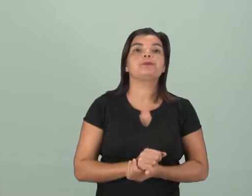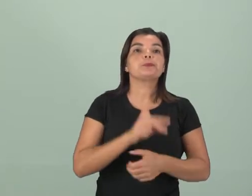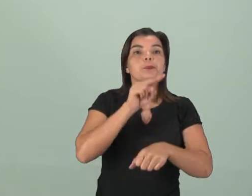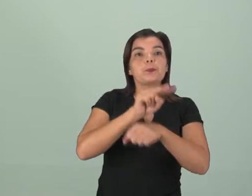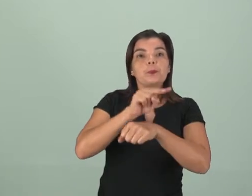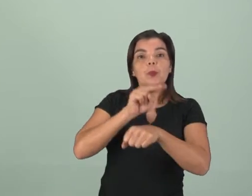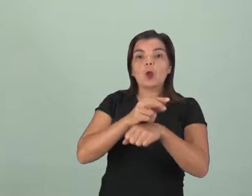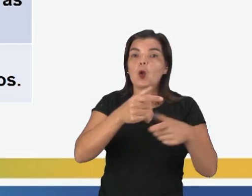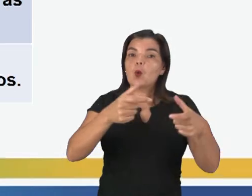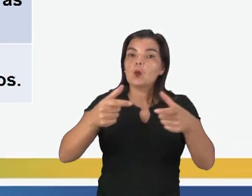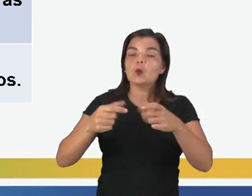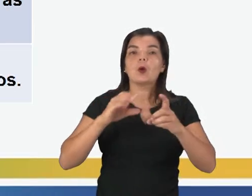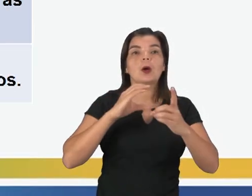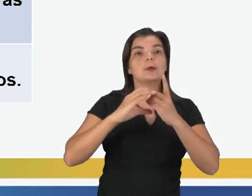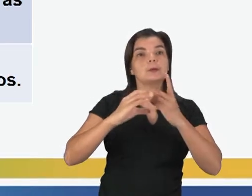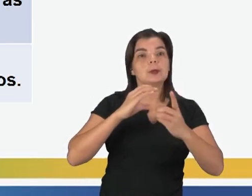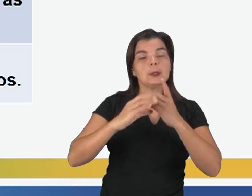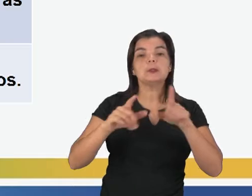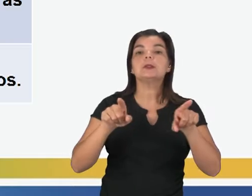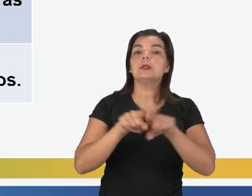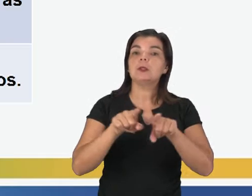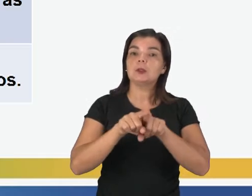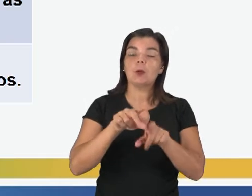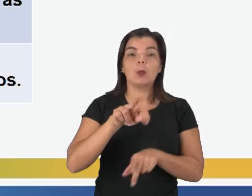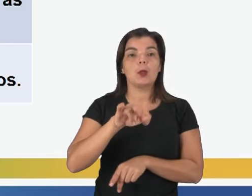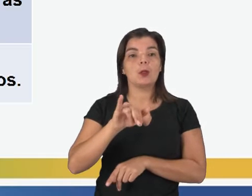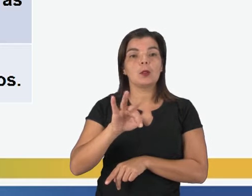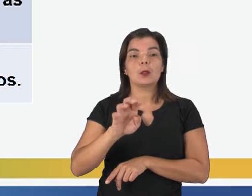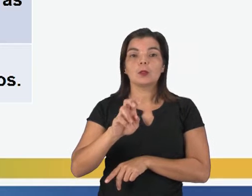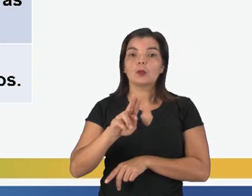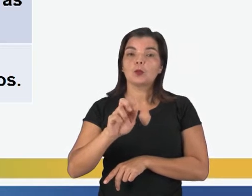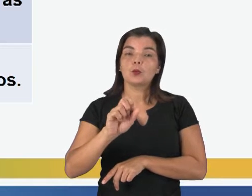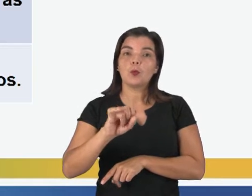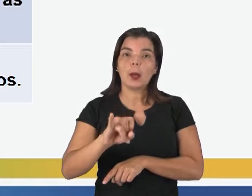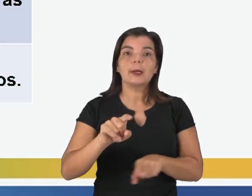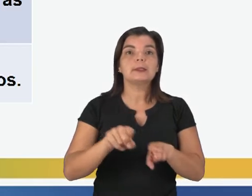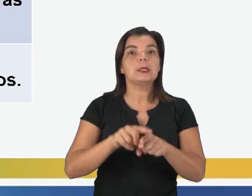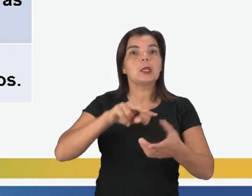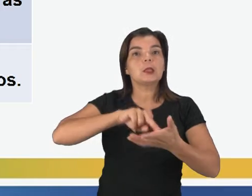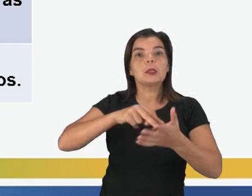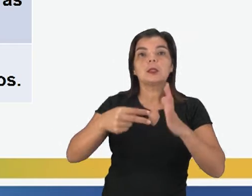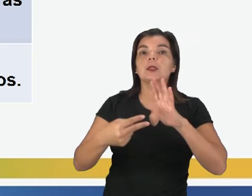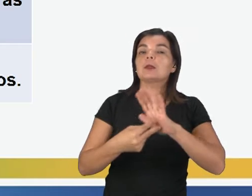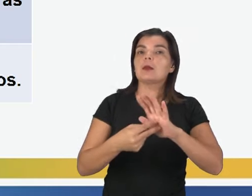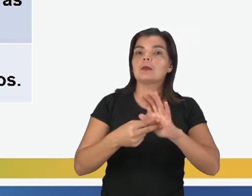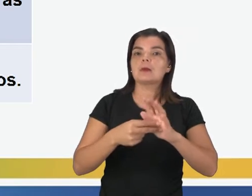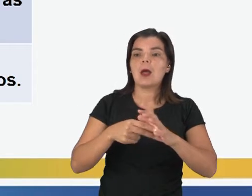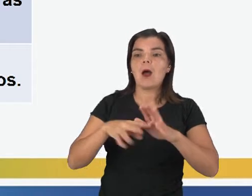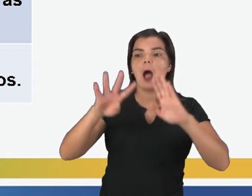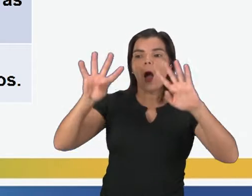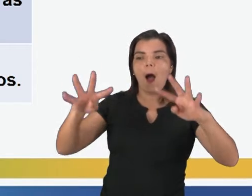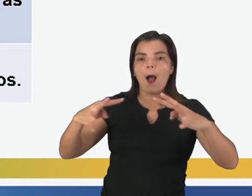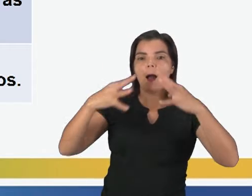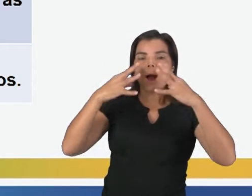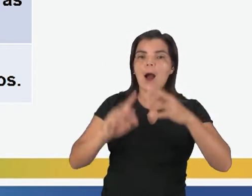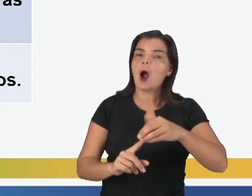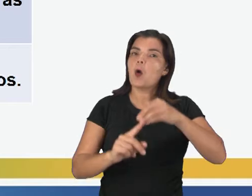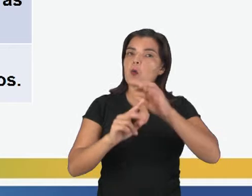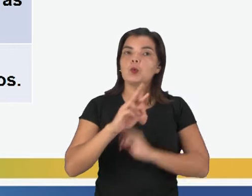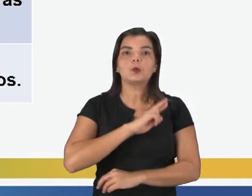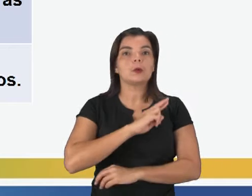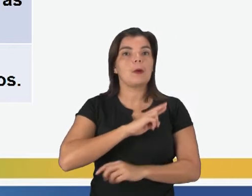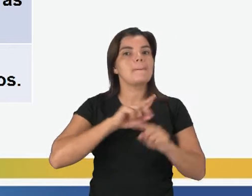Proteger lugares de culto e os rituais de culto. Não significa dar atenção a uma